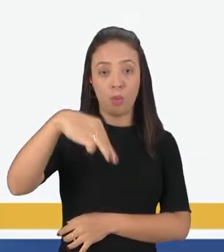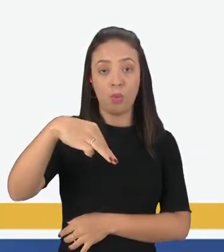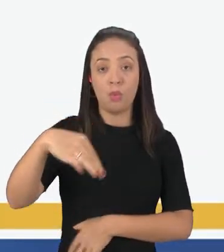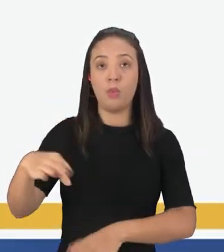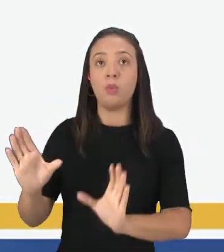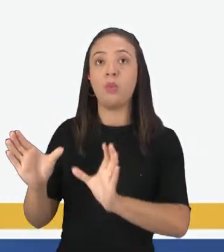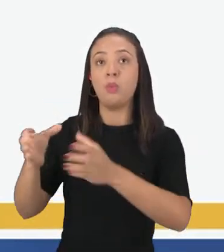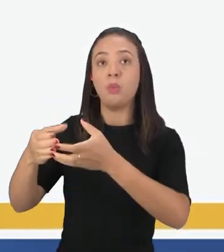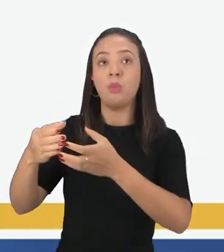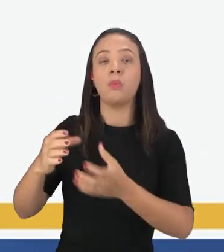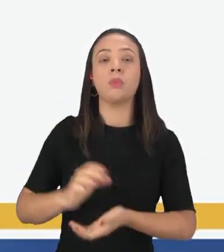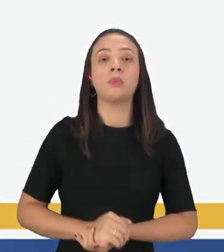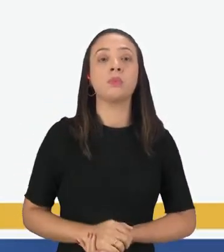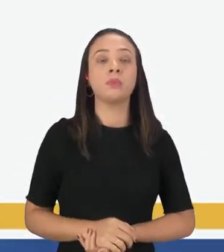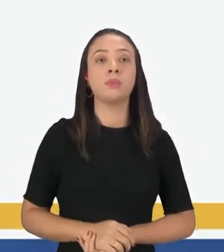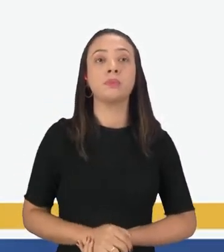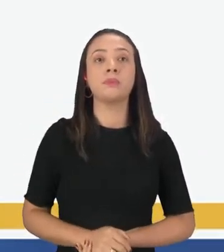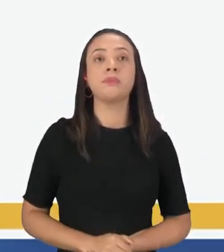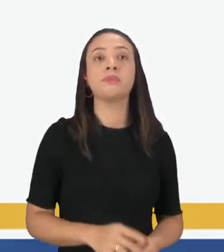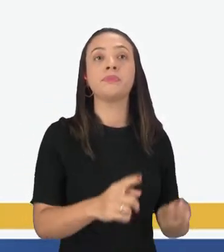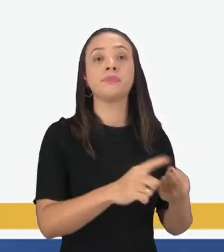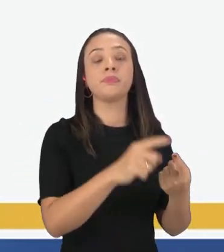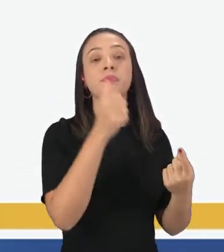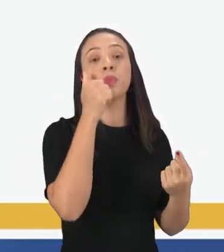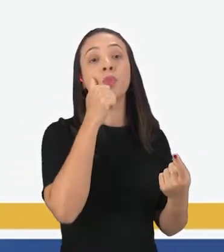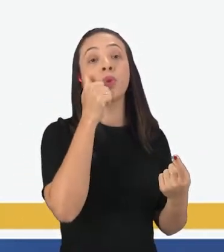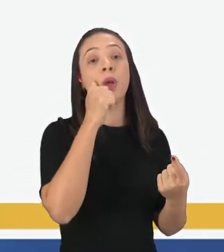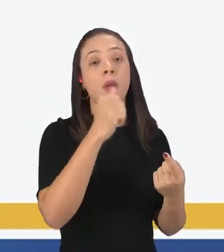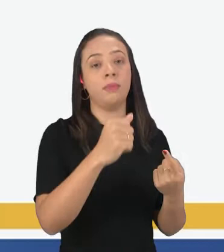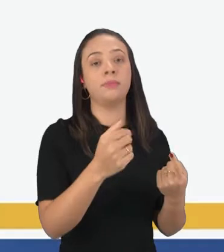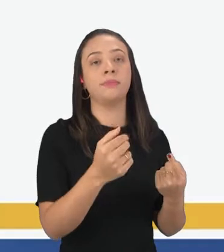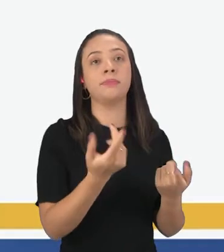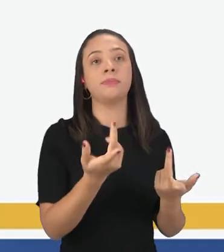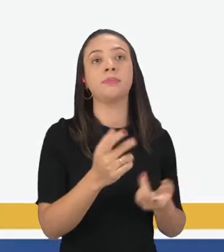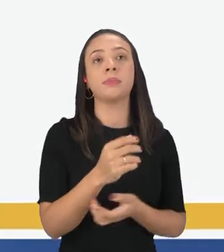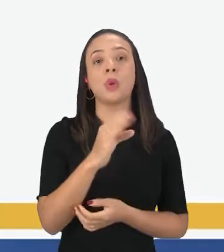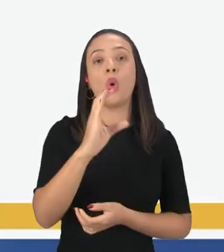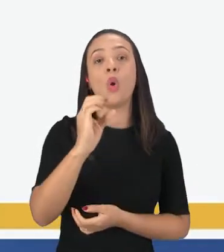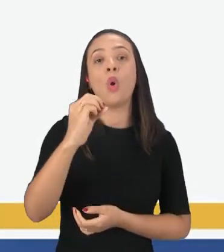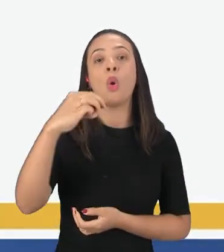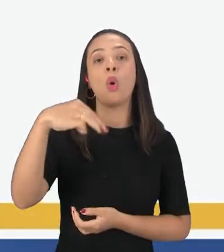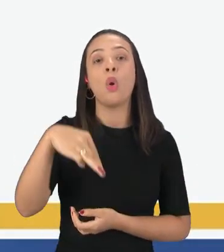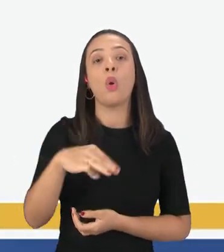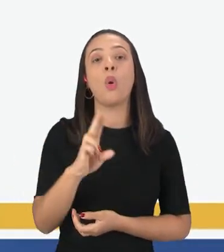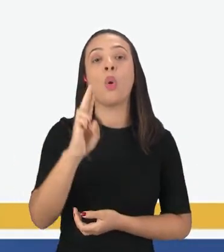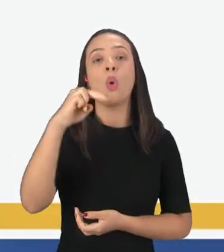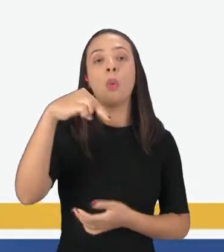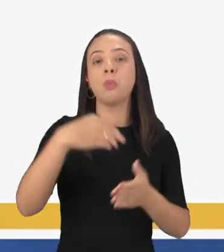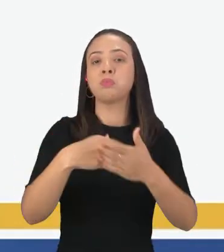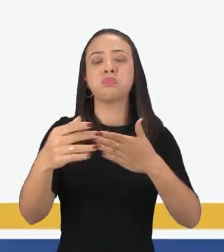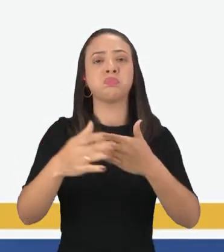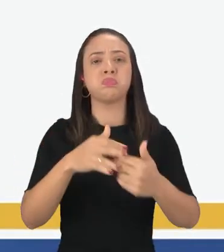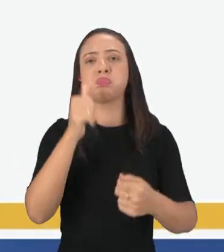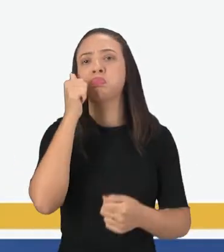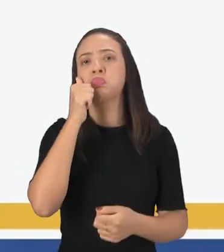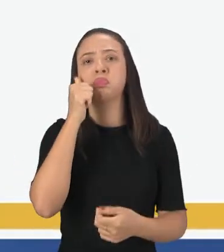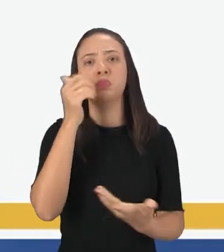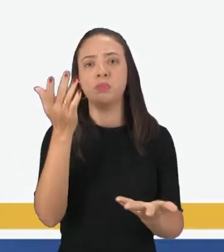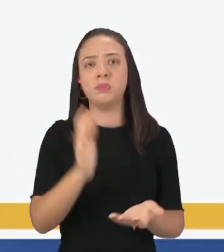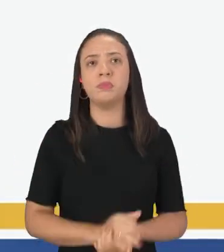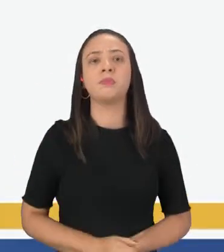aí. O comum, ó, é mulher. Quando eu falo mulher, né? Qualquer mulher, estou me referindo